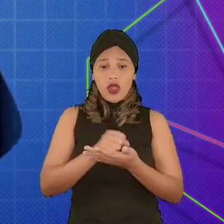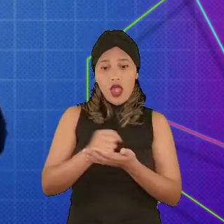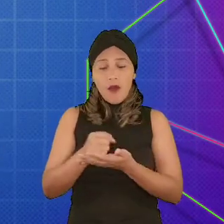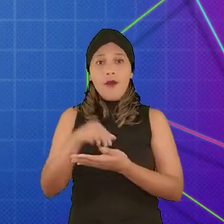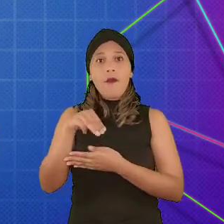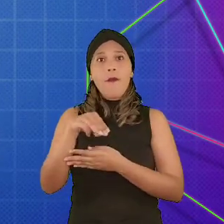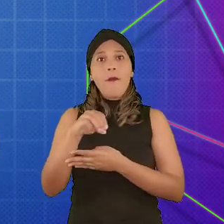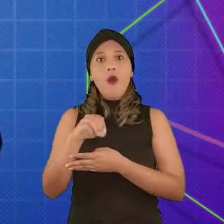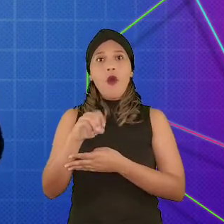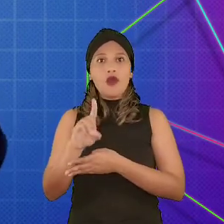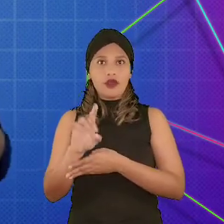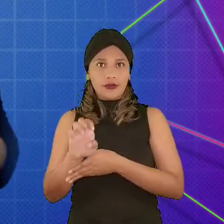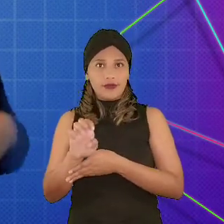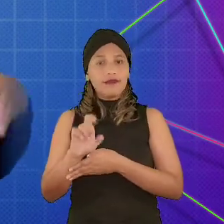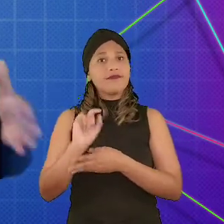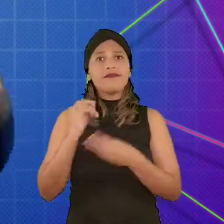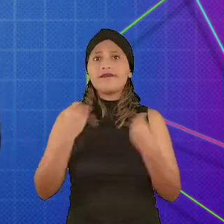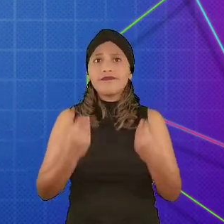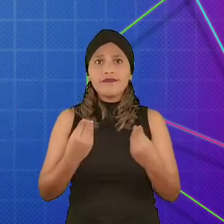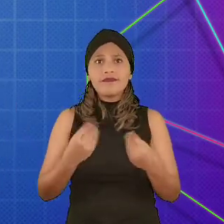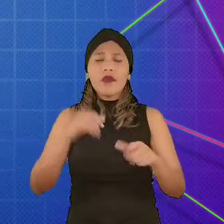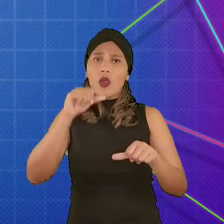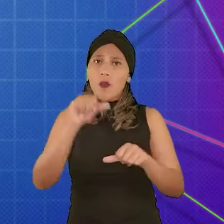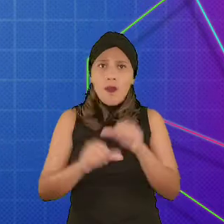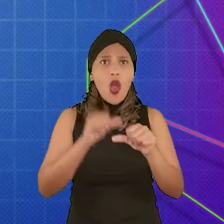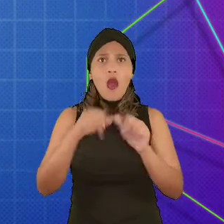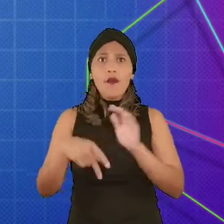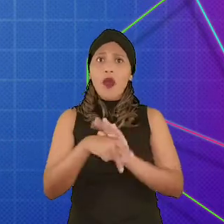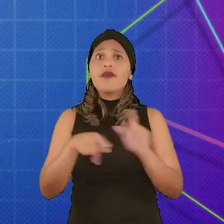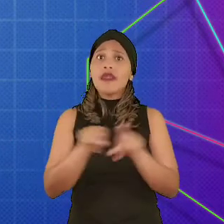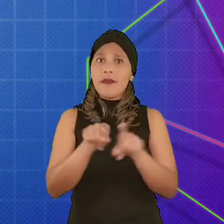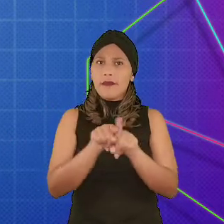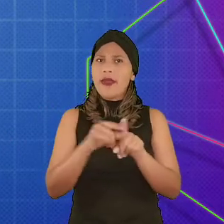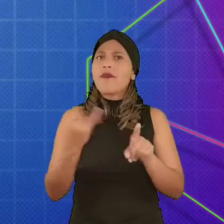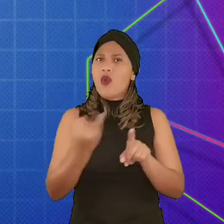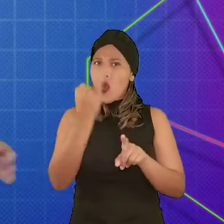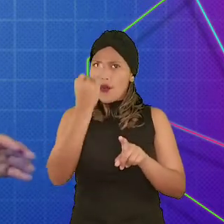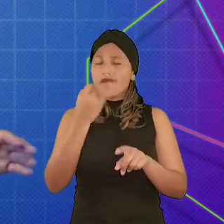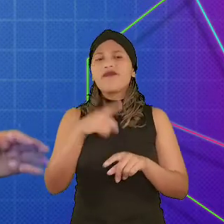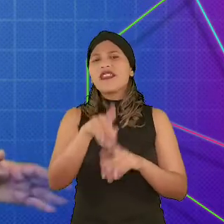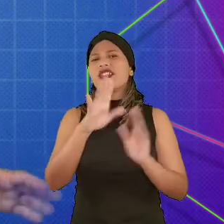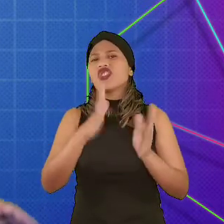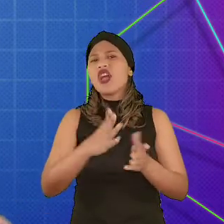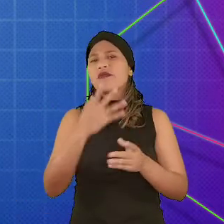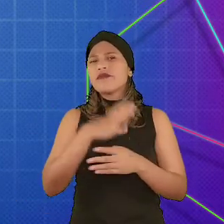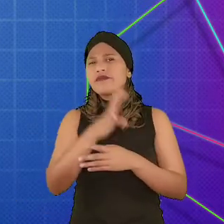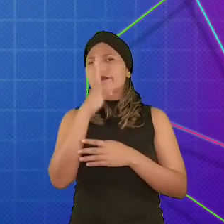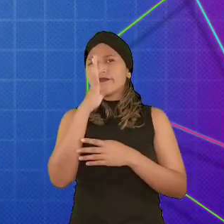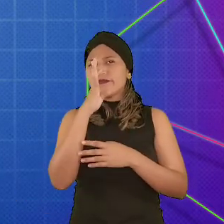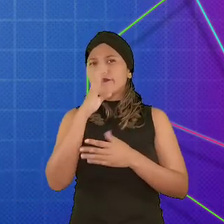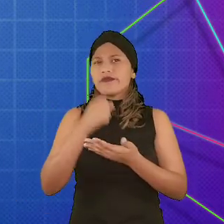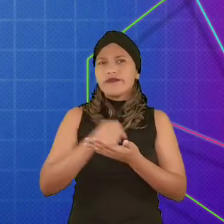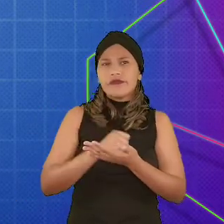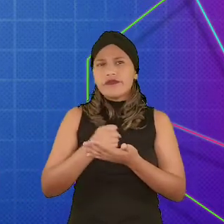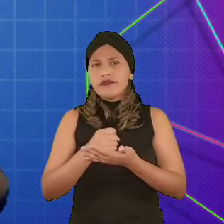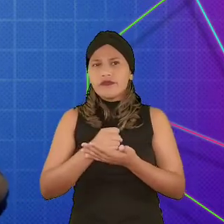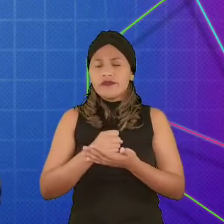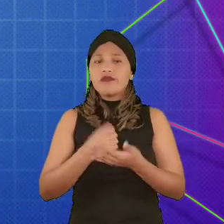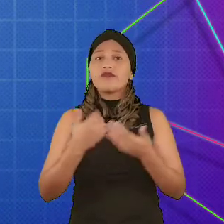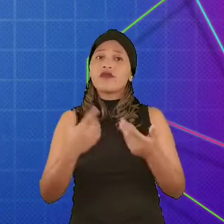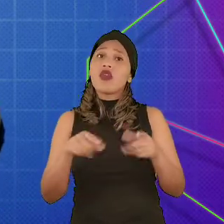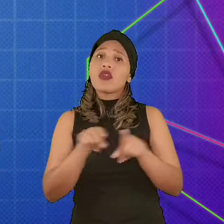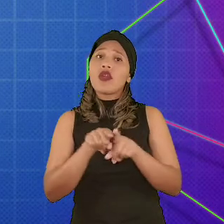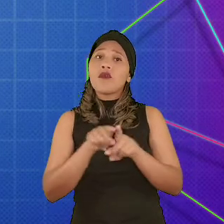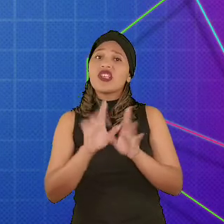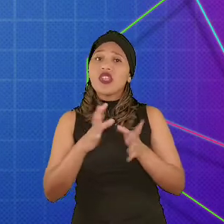Mod. A importância das famosas modificações para o seu jogo. Vocês já devem ter se deparado com os Game Mods ou,